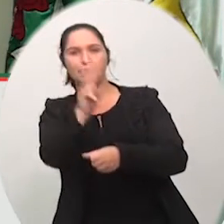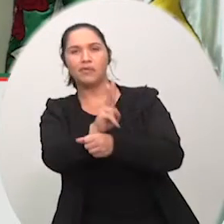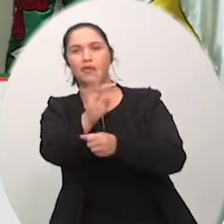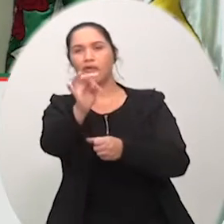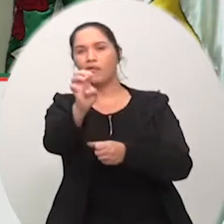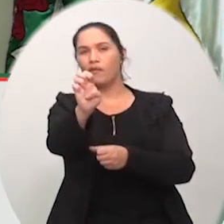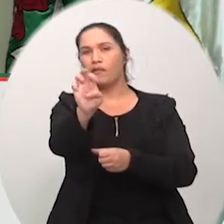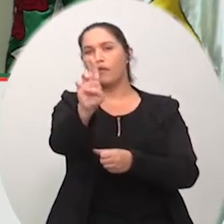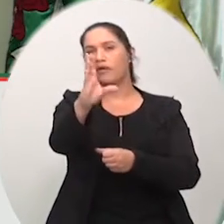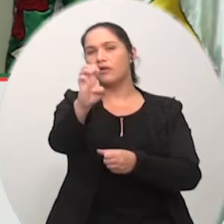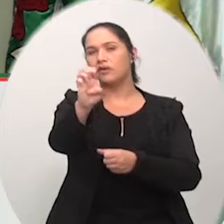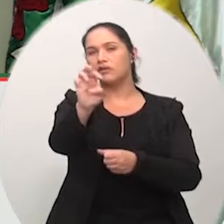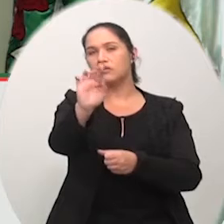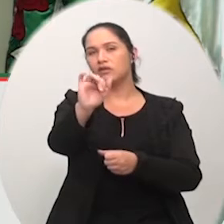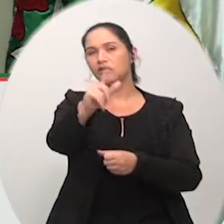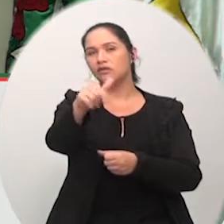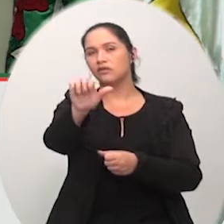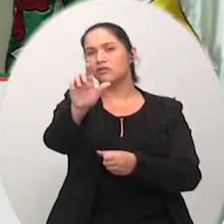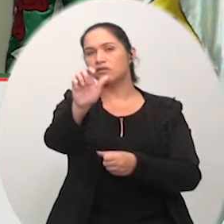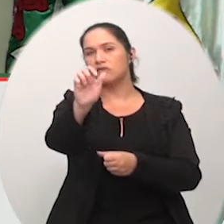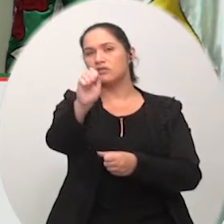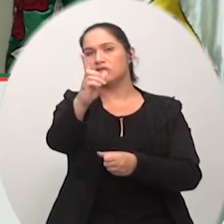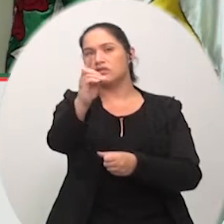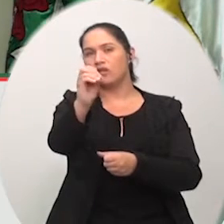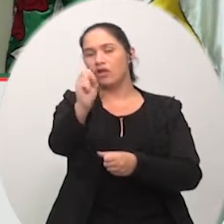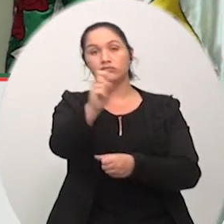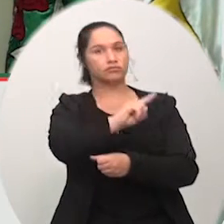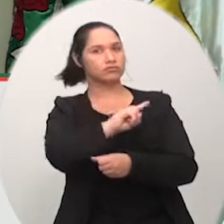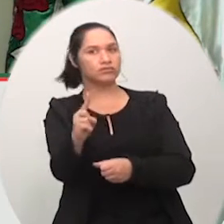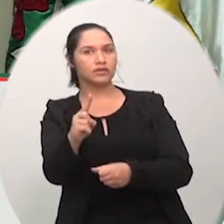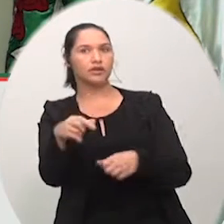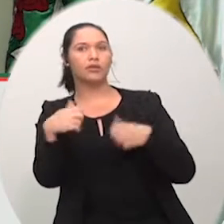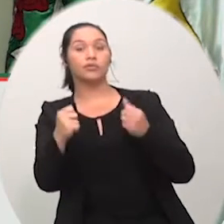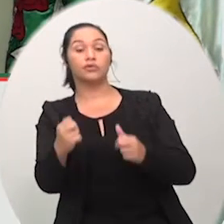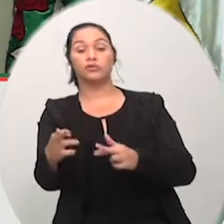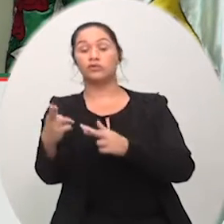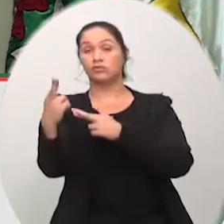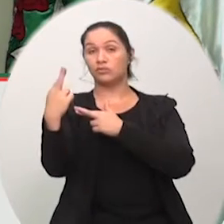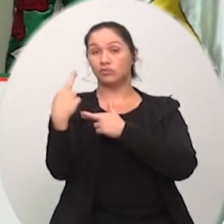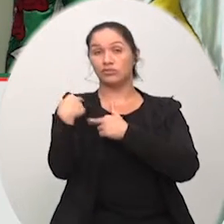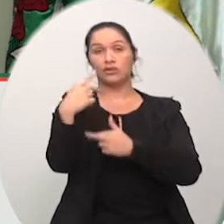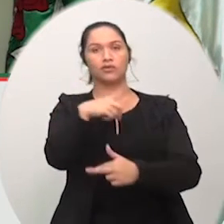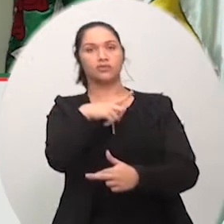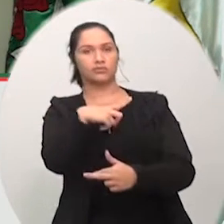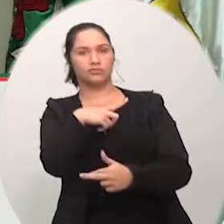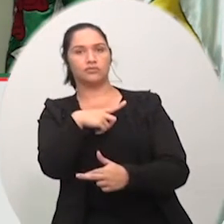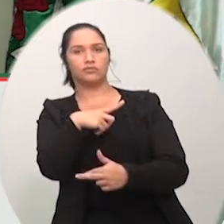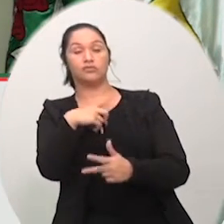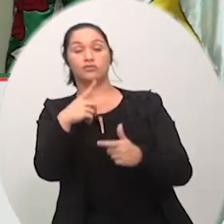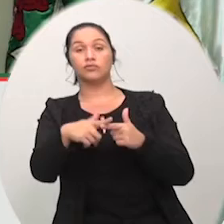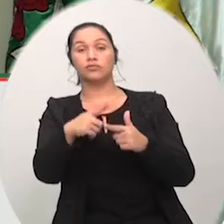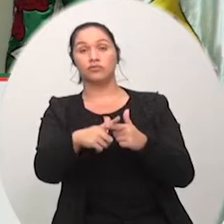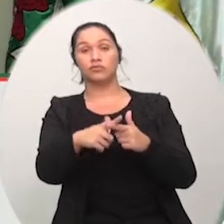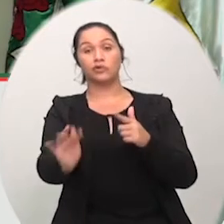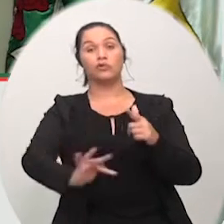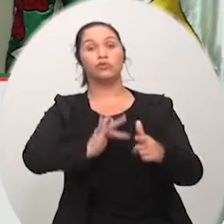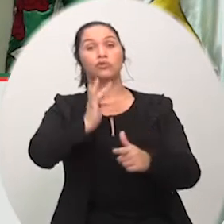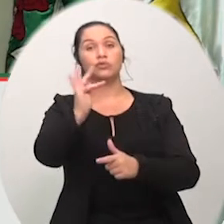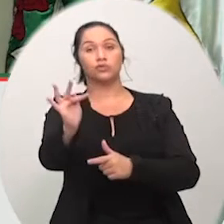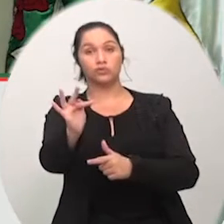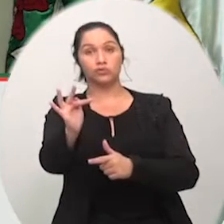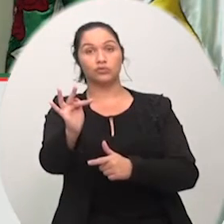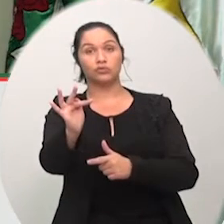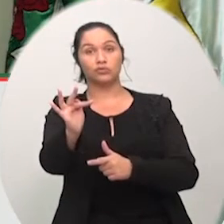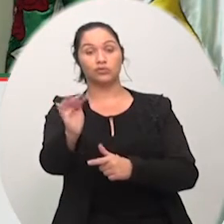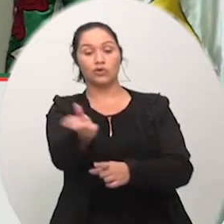cautela? Sim. E nós todos temos a responsabilidade direta. Seremos cobrados por isso se,